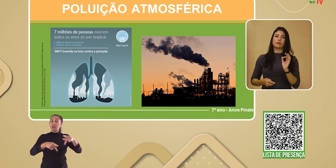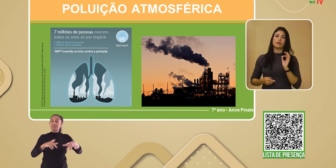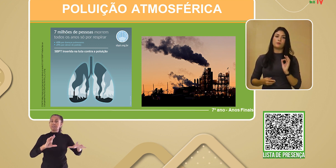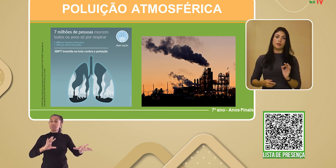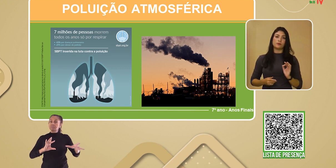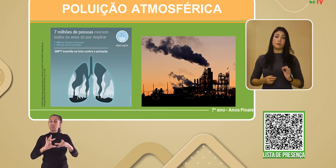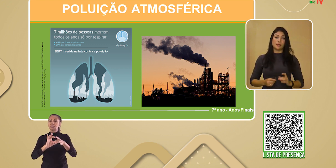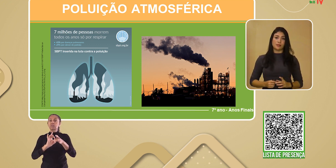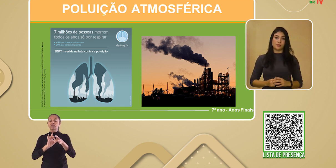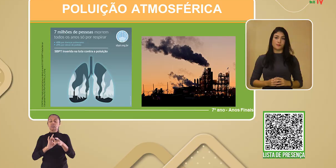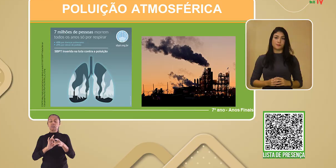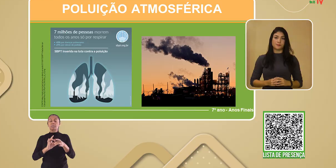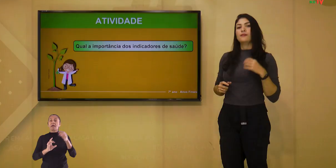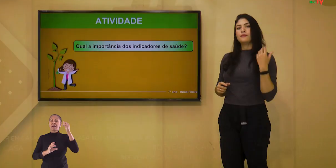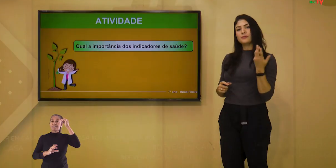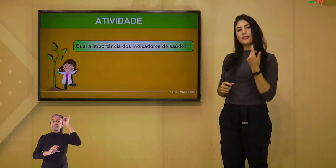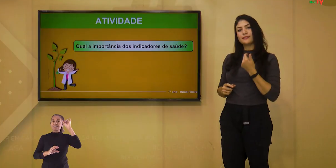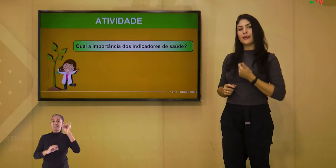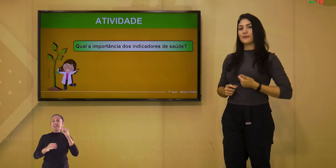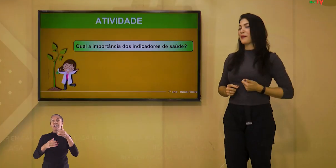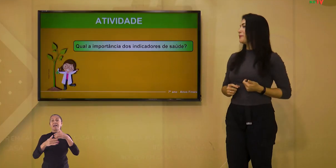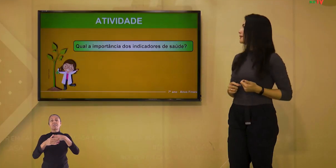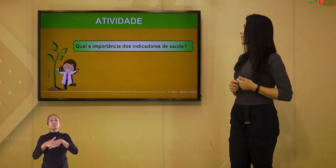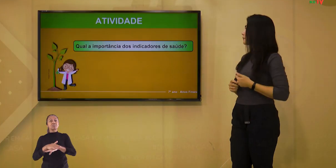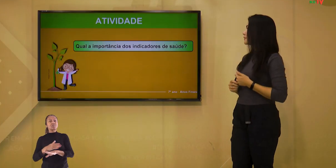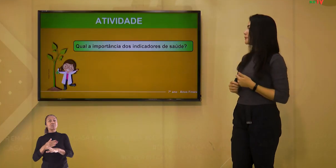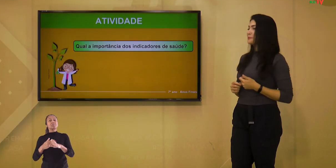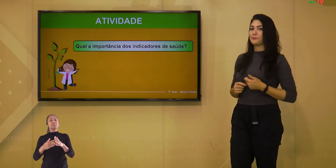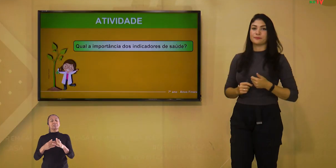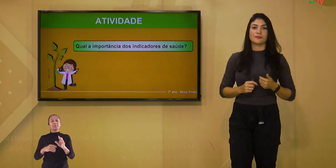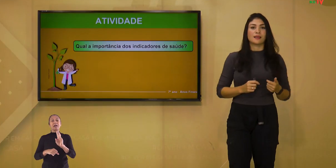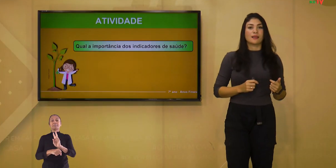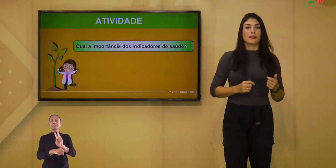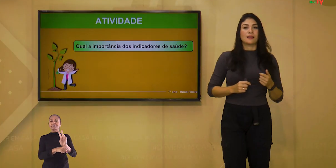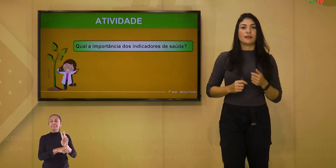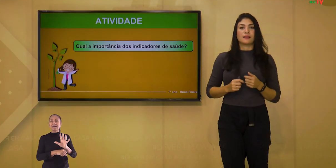prejudiquem o meio ambiente. saúde. Vamos testar o que aprendemos?